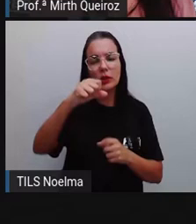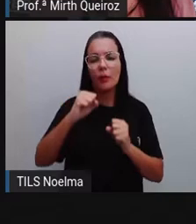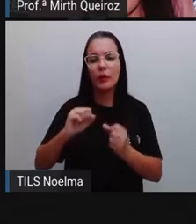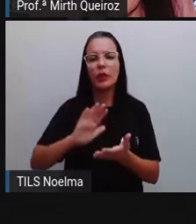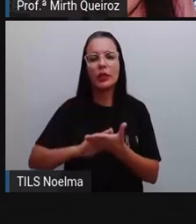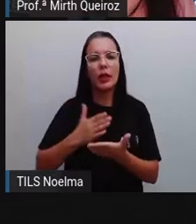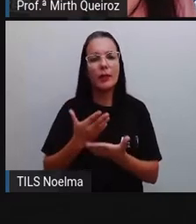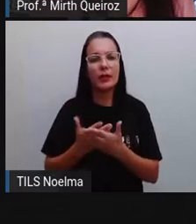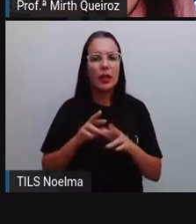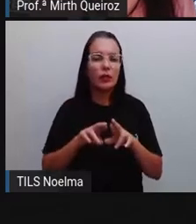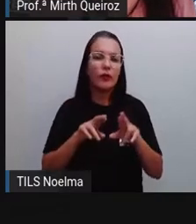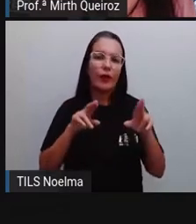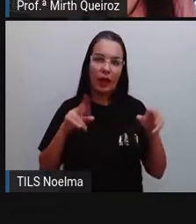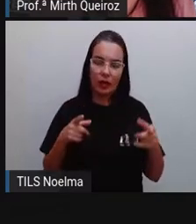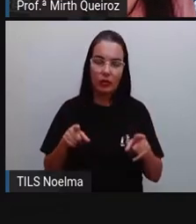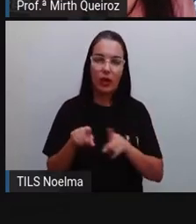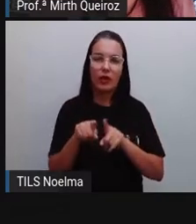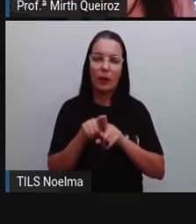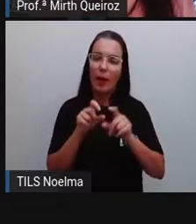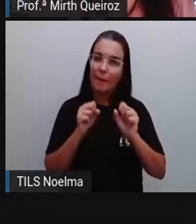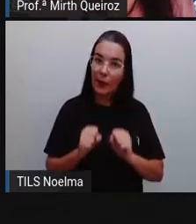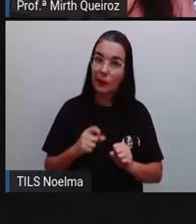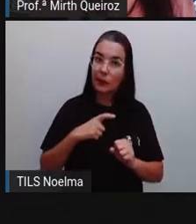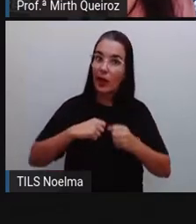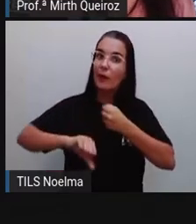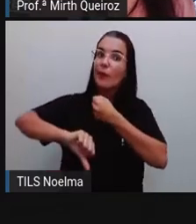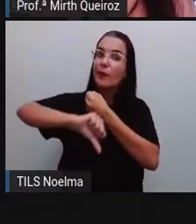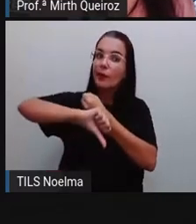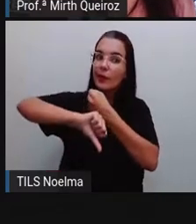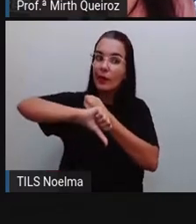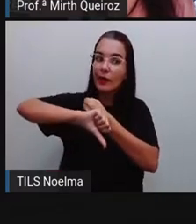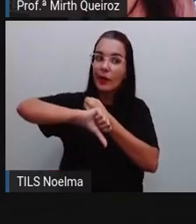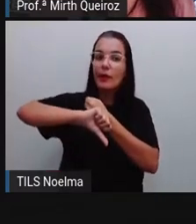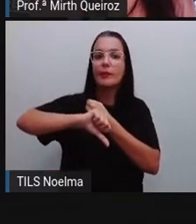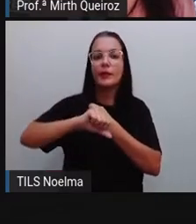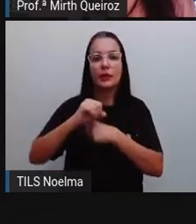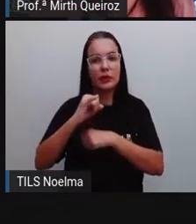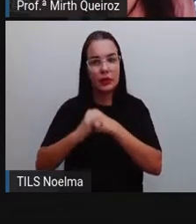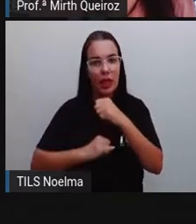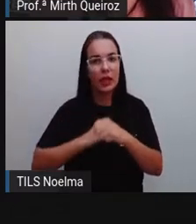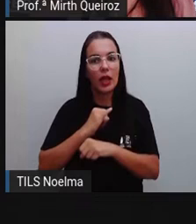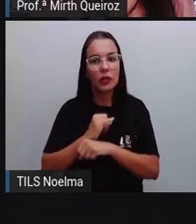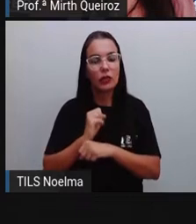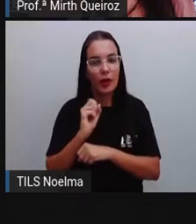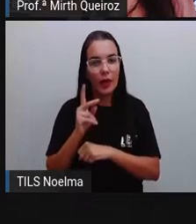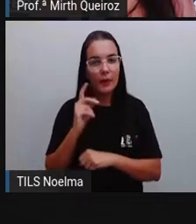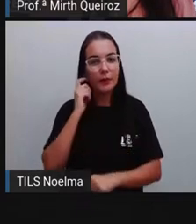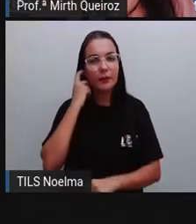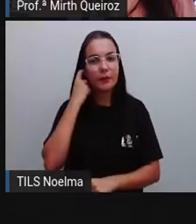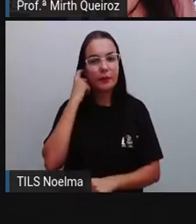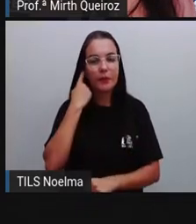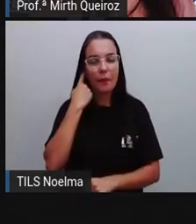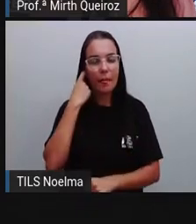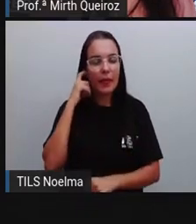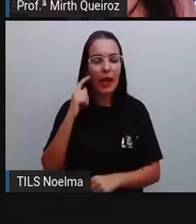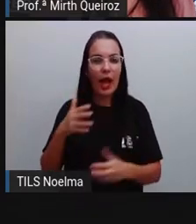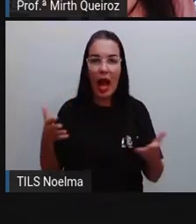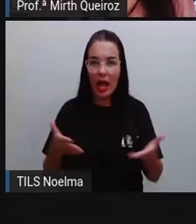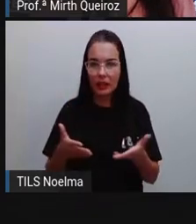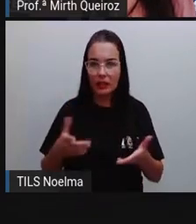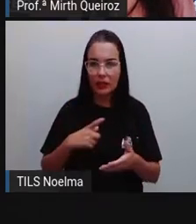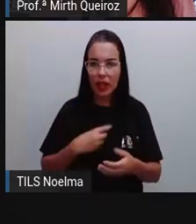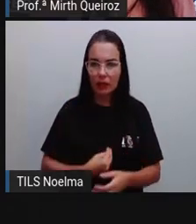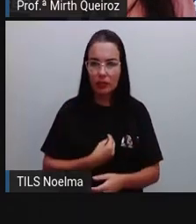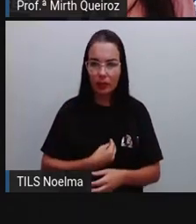assim também você pode também estar cometendo um crime aí na internet, certo? Atualmente existem diferentes